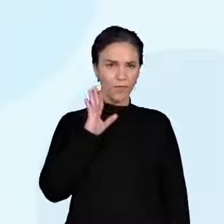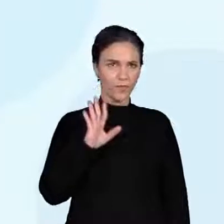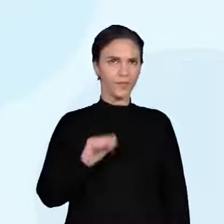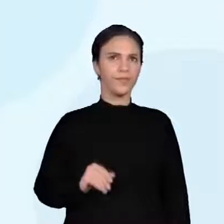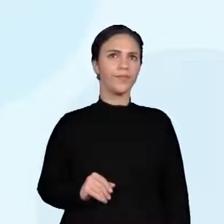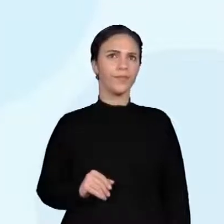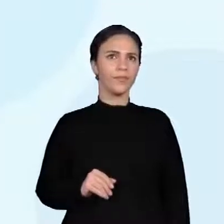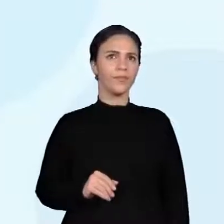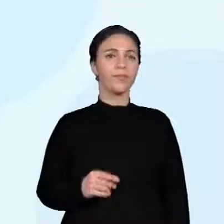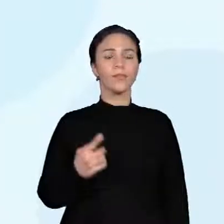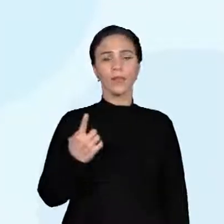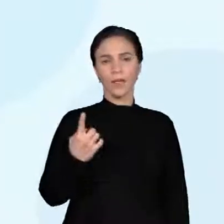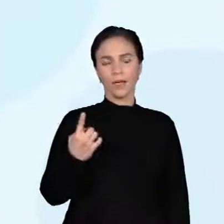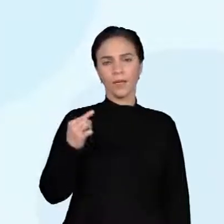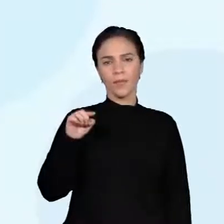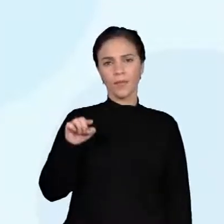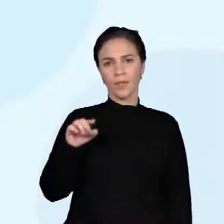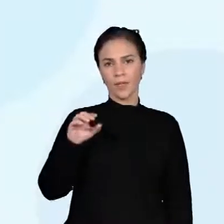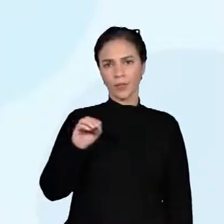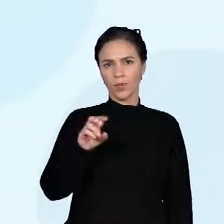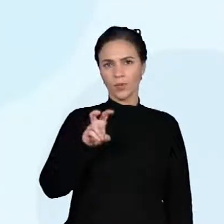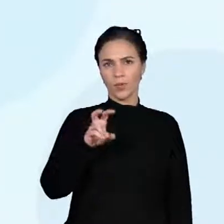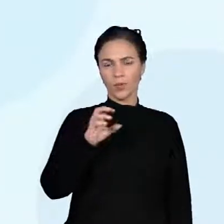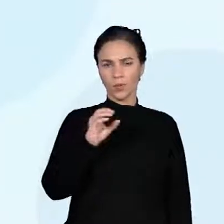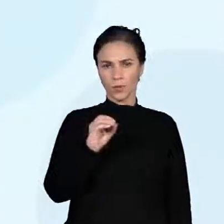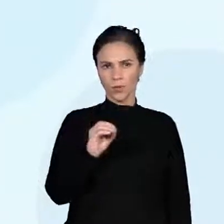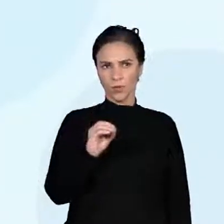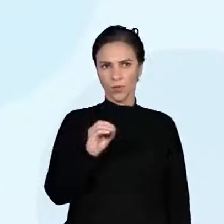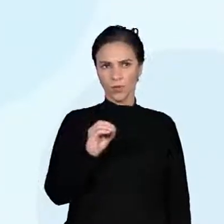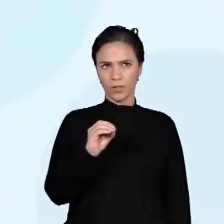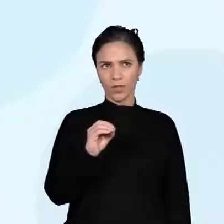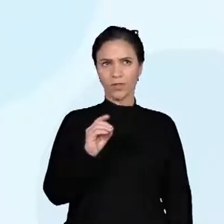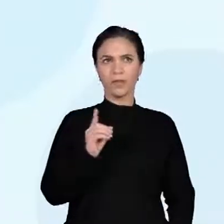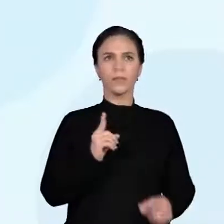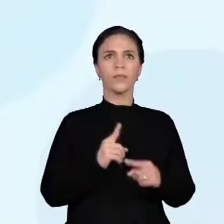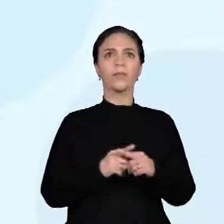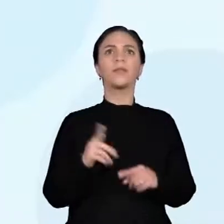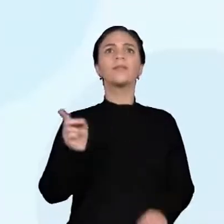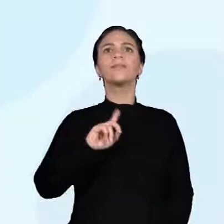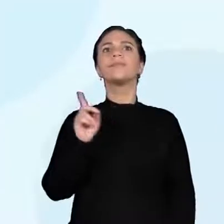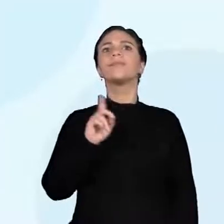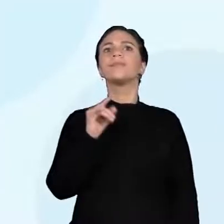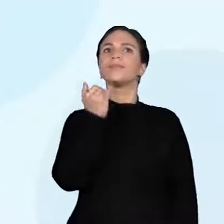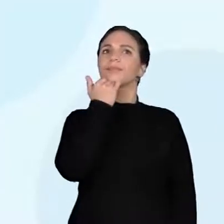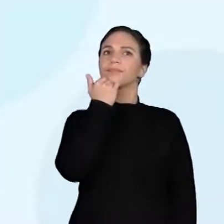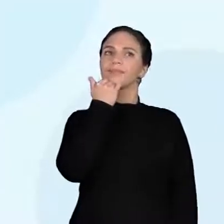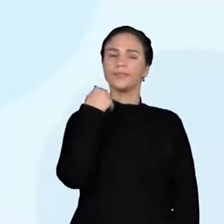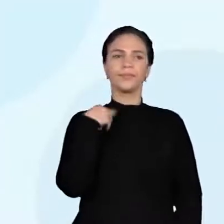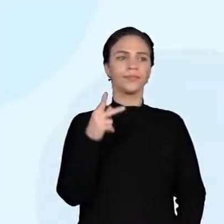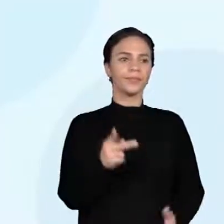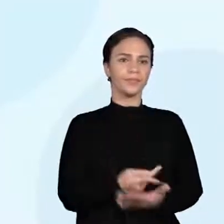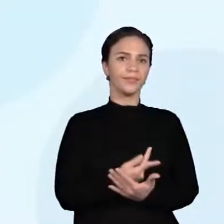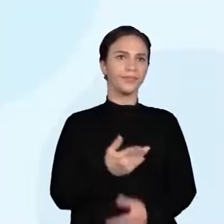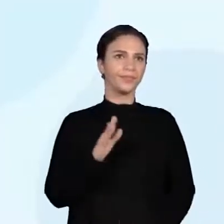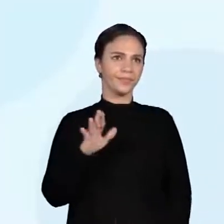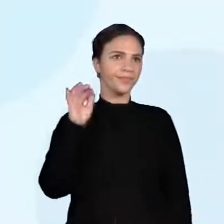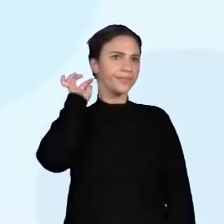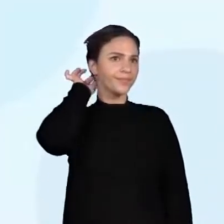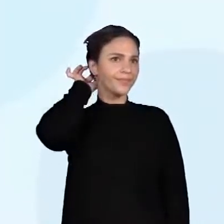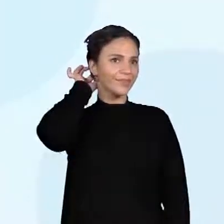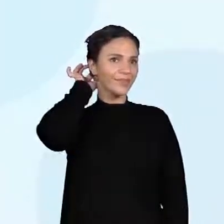1.050 mais os 3... Não é os 3.600, não. Para a Ana Lu errou. Olha para a Ana Lu fazendo bobeira.